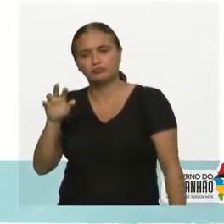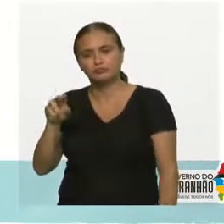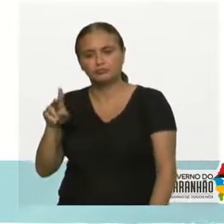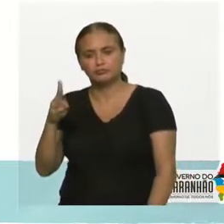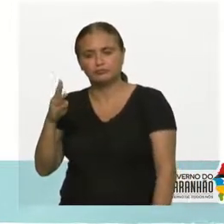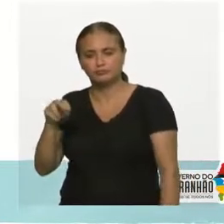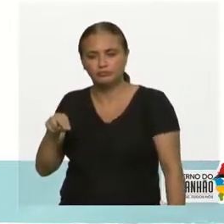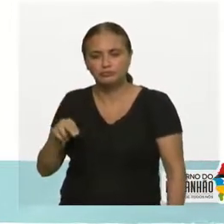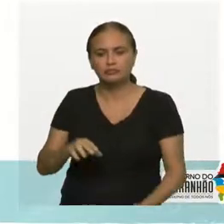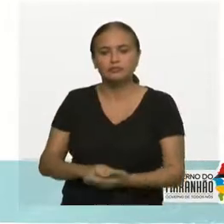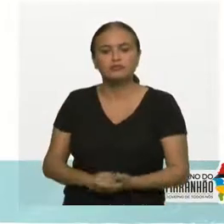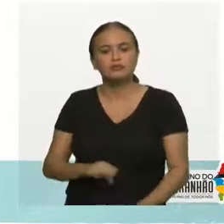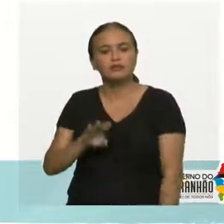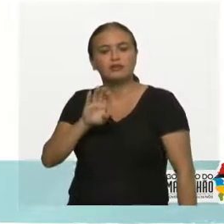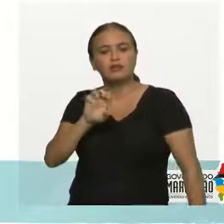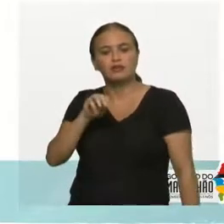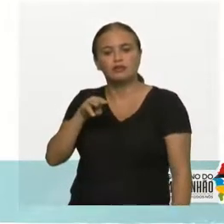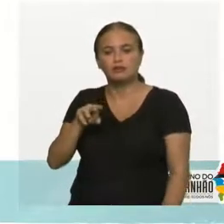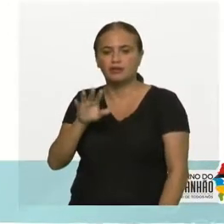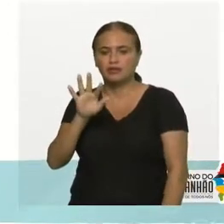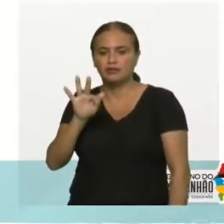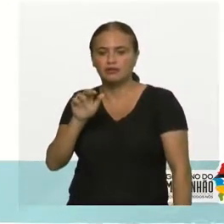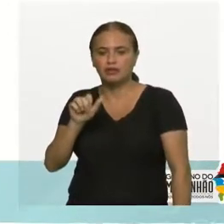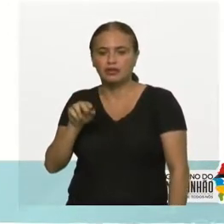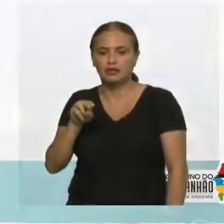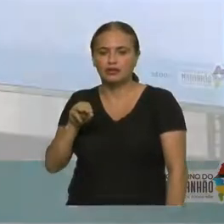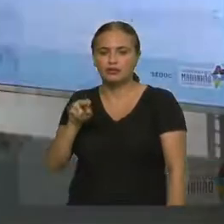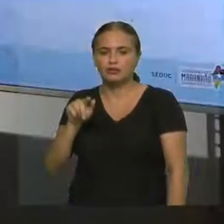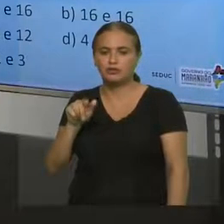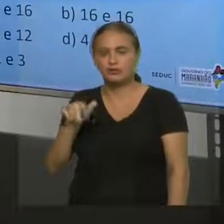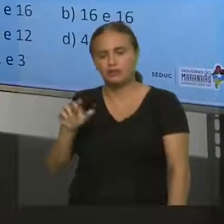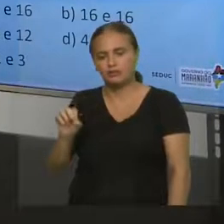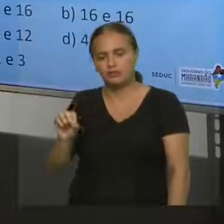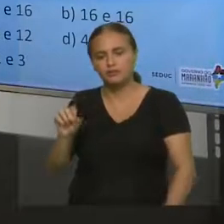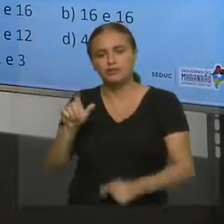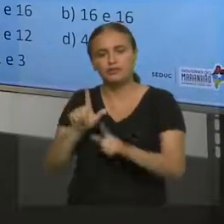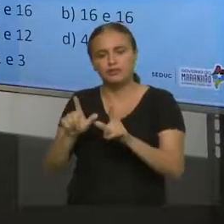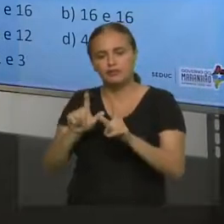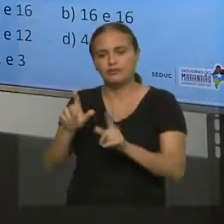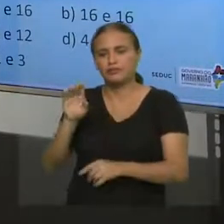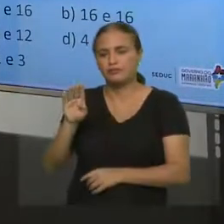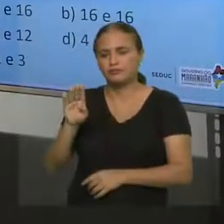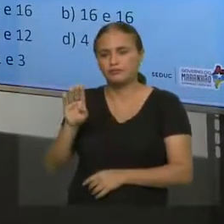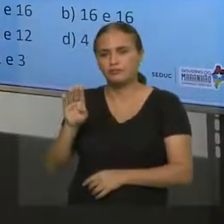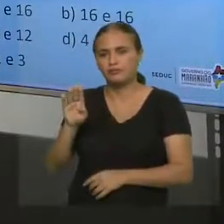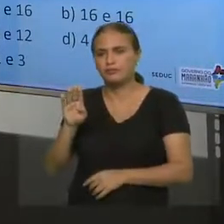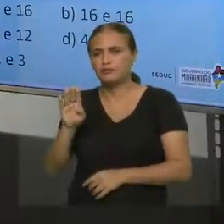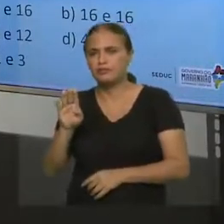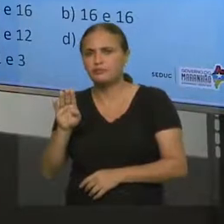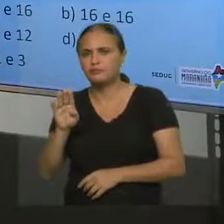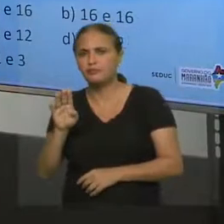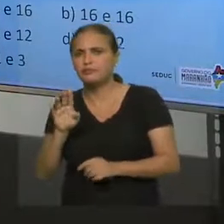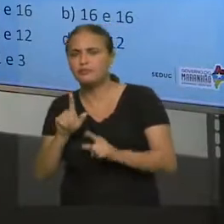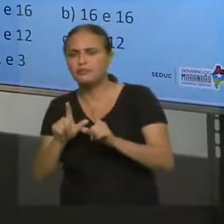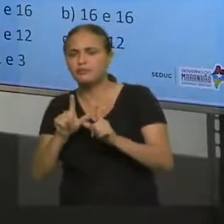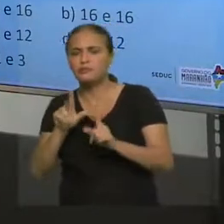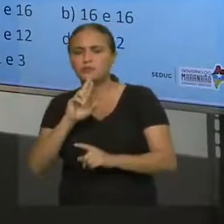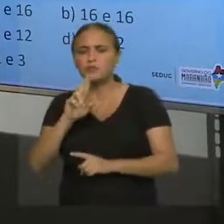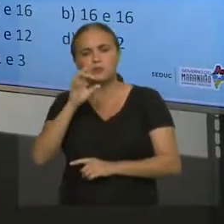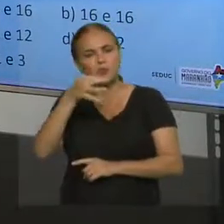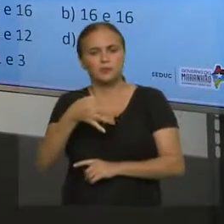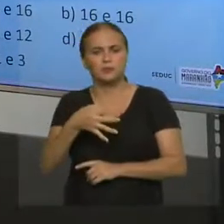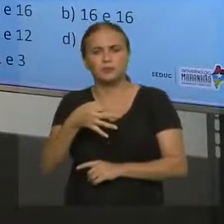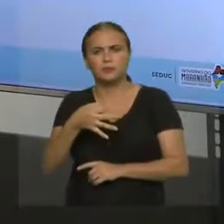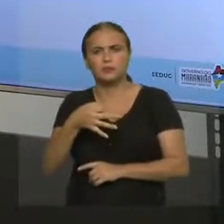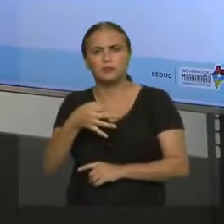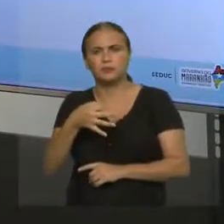vezes a aceleração que é 2, 6 vezes 2, 12 N. Então, a alternativa aí seria a letra 6 e 12, 6